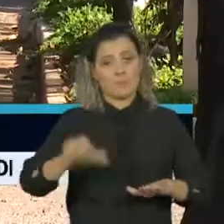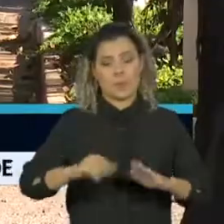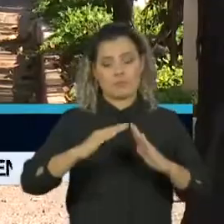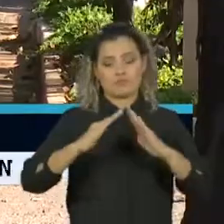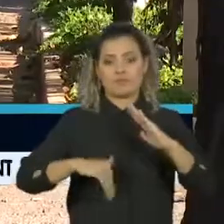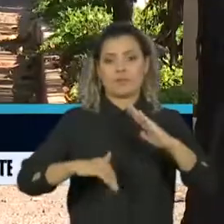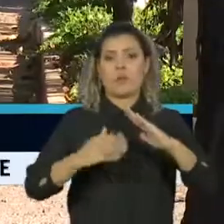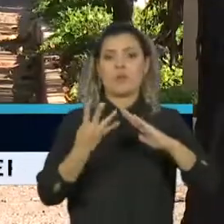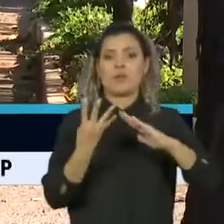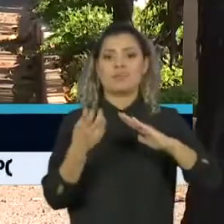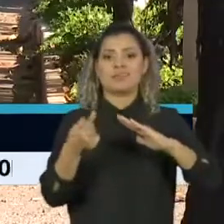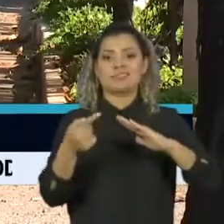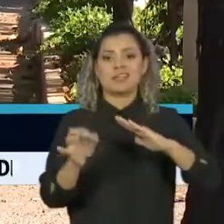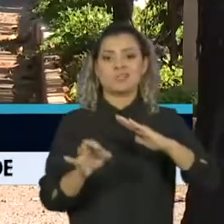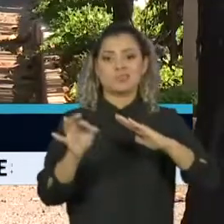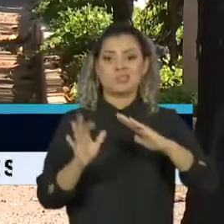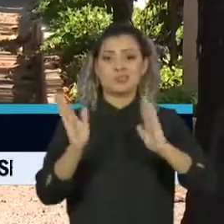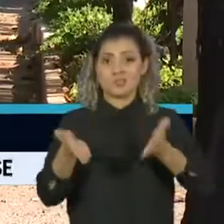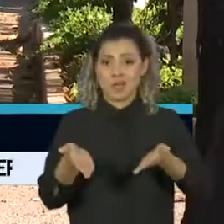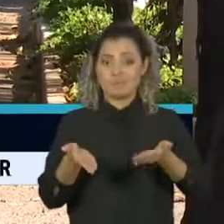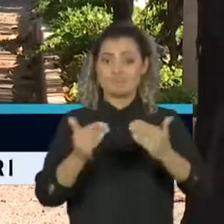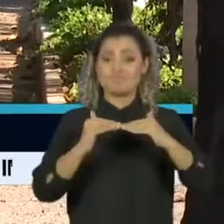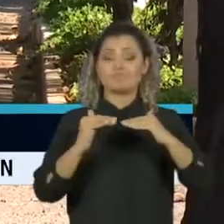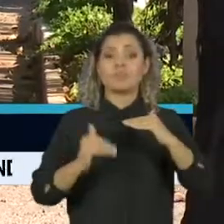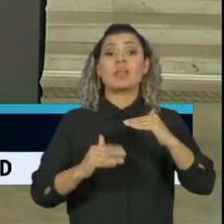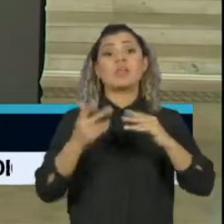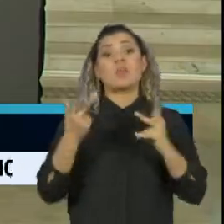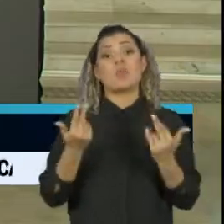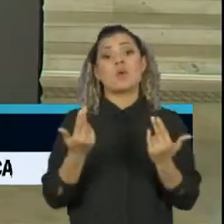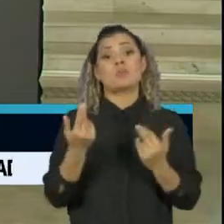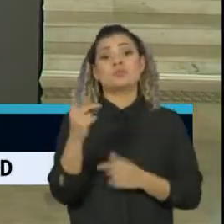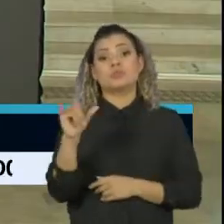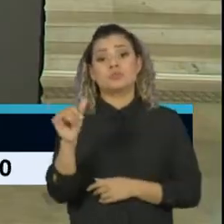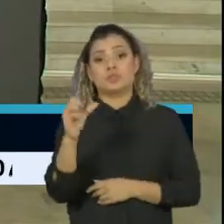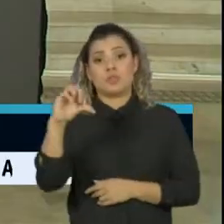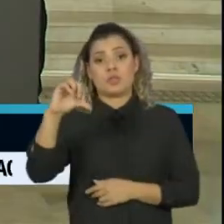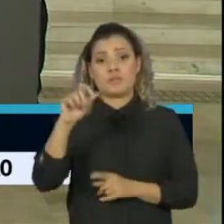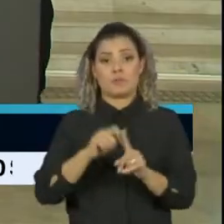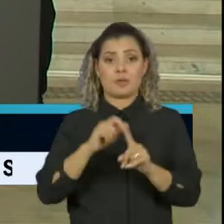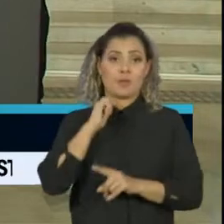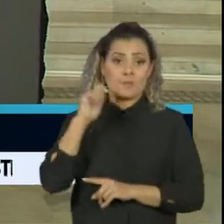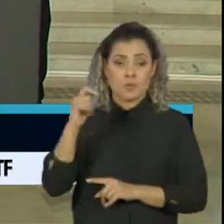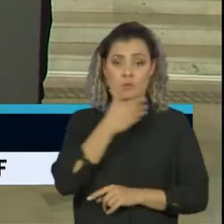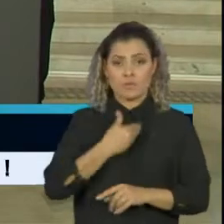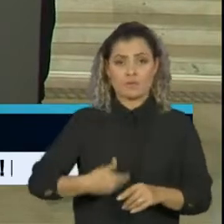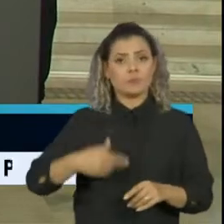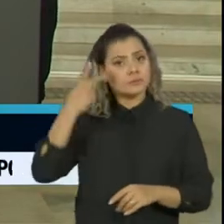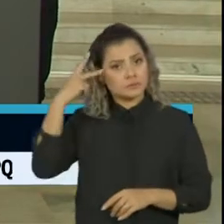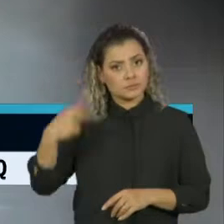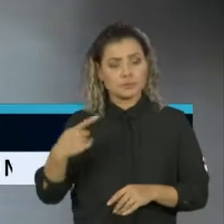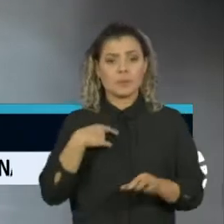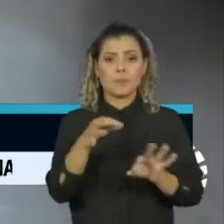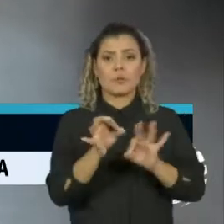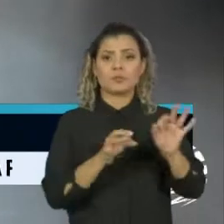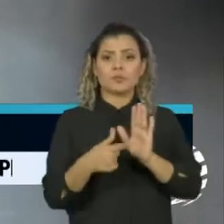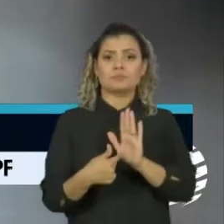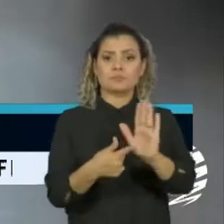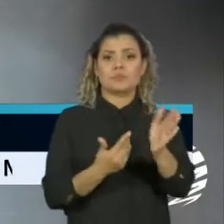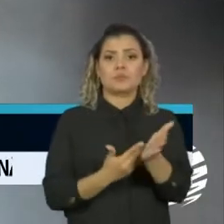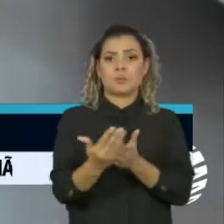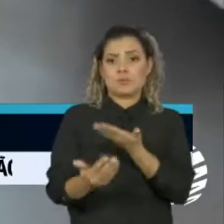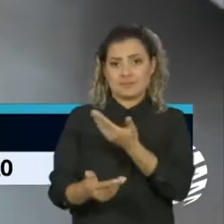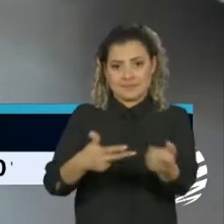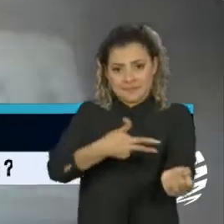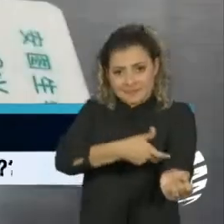47%, mesmo índice do dia 9 de abril. O governo de São Paulo anunciou um plano para ampliar os testes de Covid